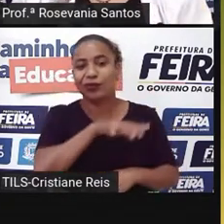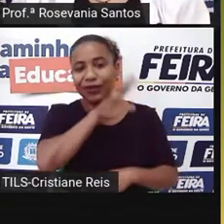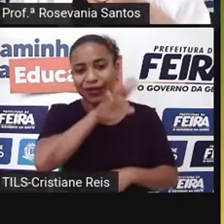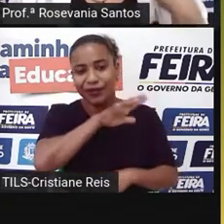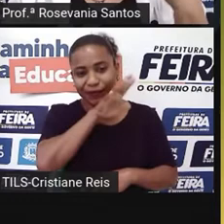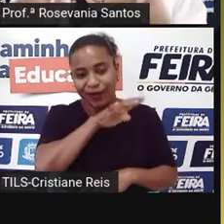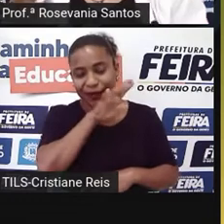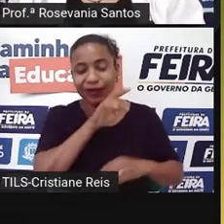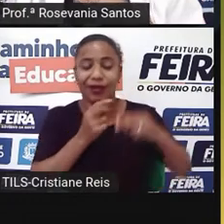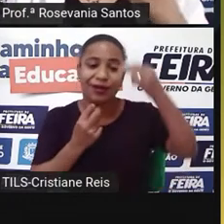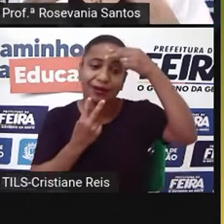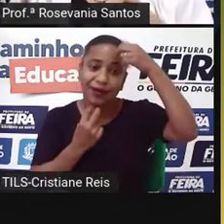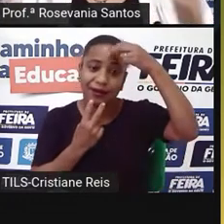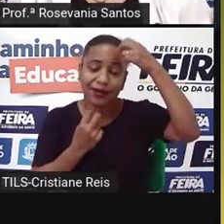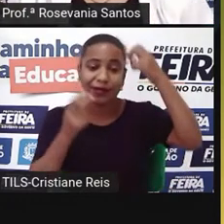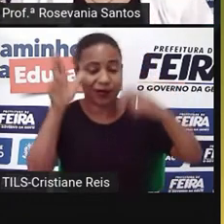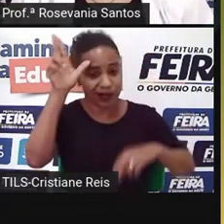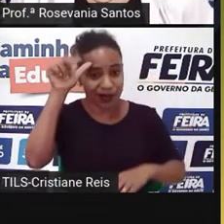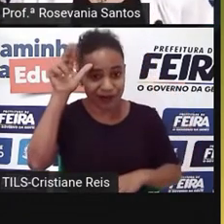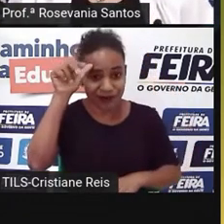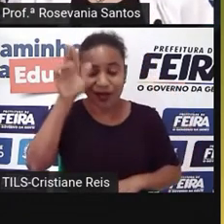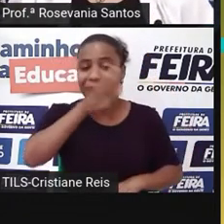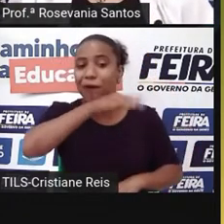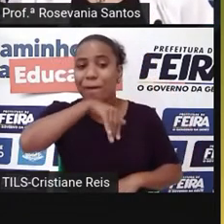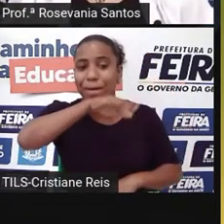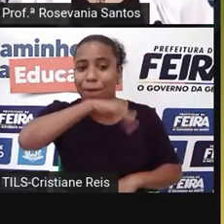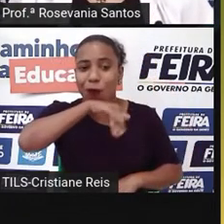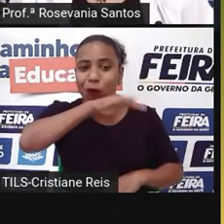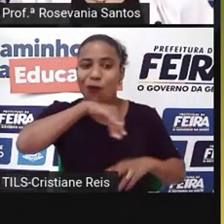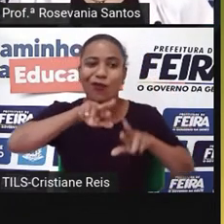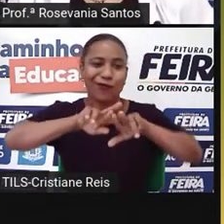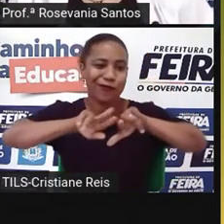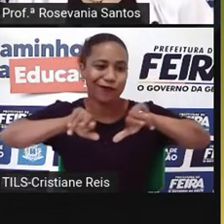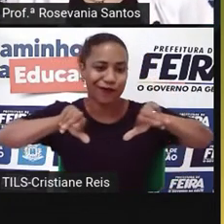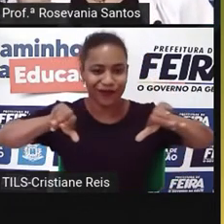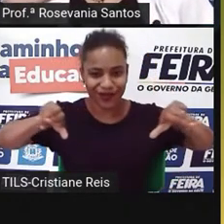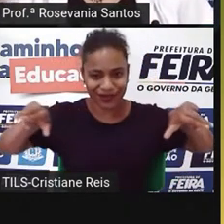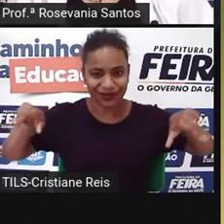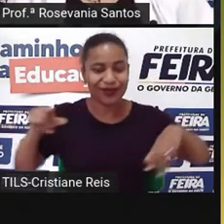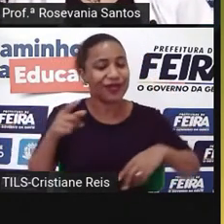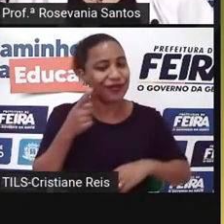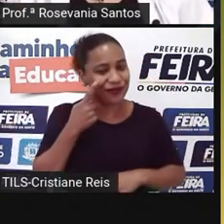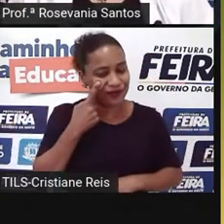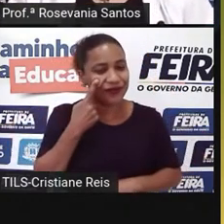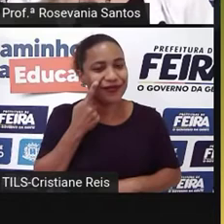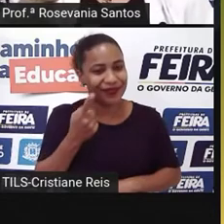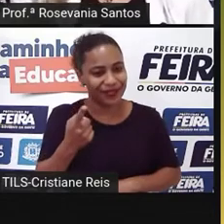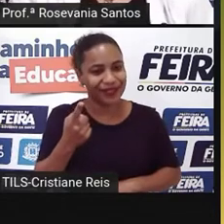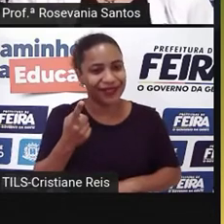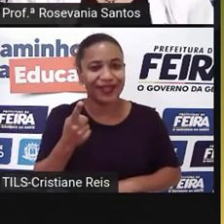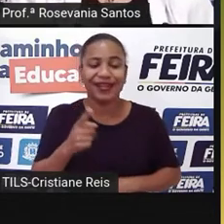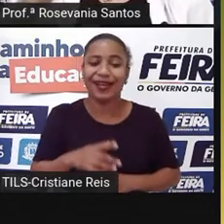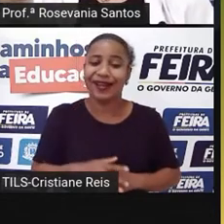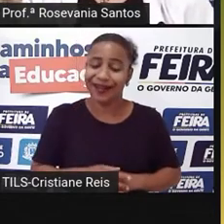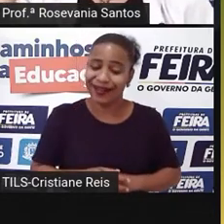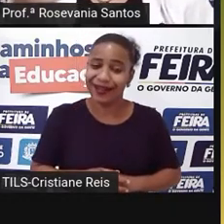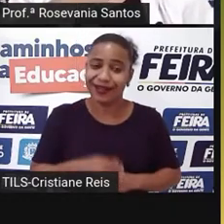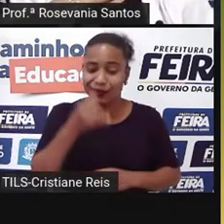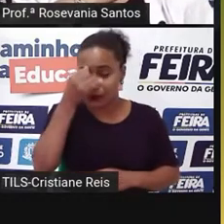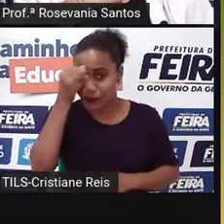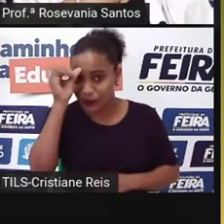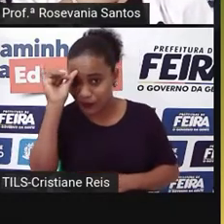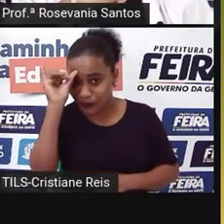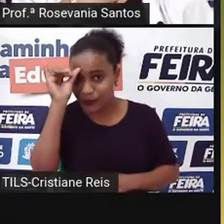os cavalos, os porcos, tal, tudo direitinho. Mas aqui a gente está chamando a atenção para isso. Mas não esqueça que a pecuária vai envolver as